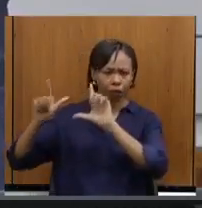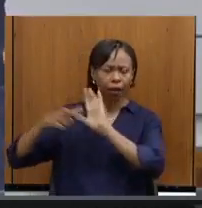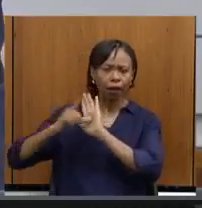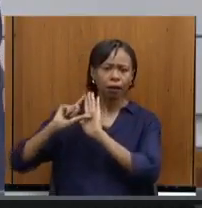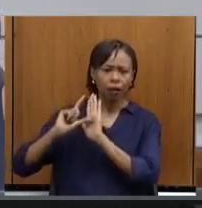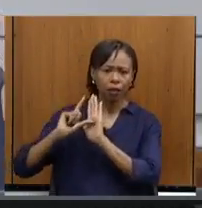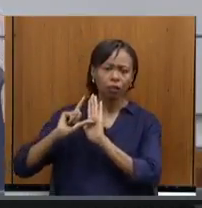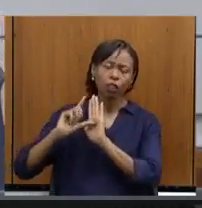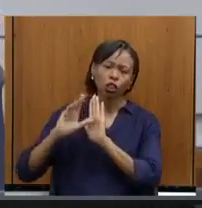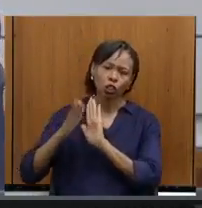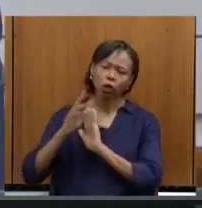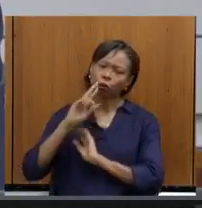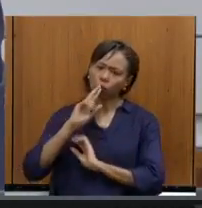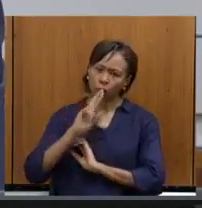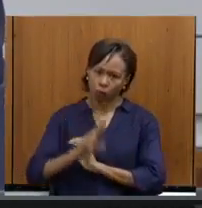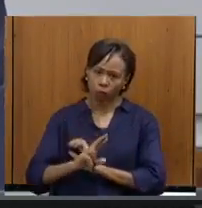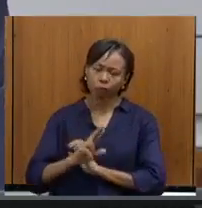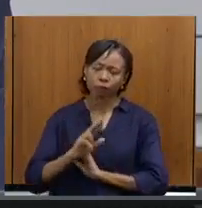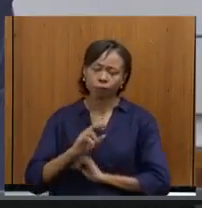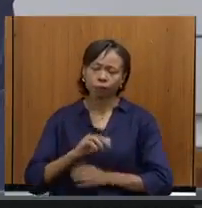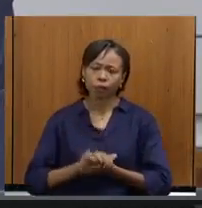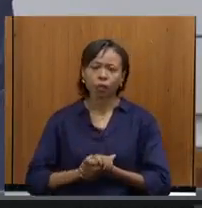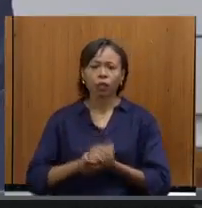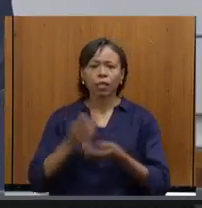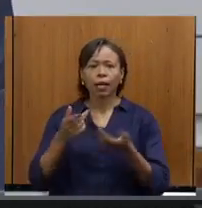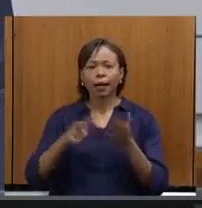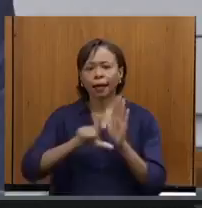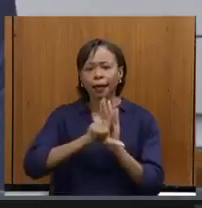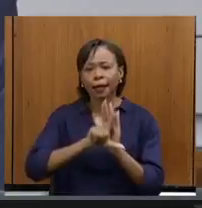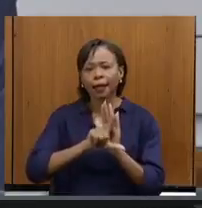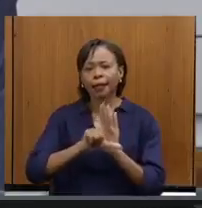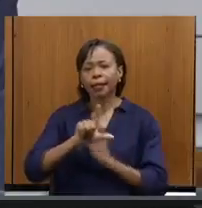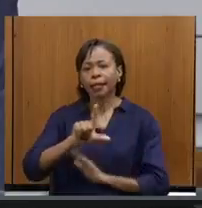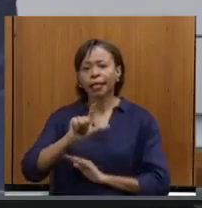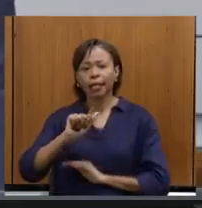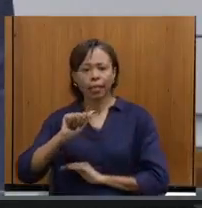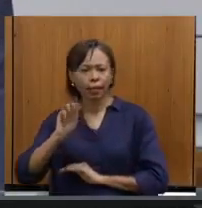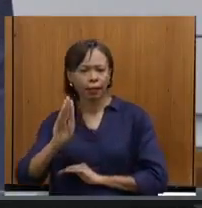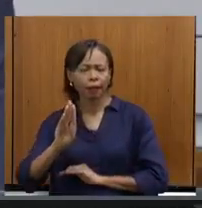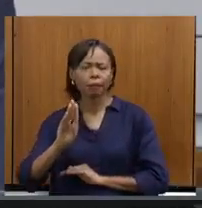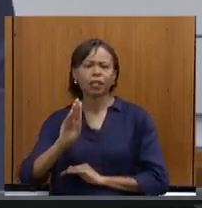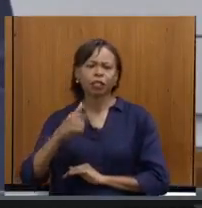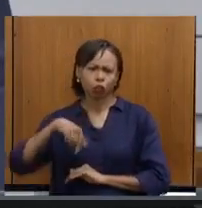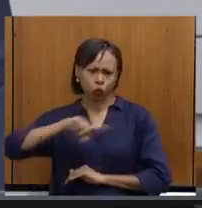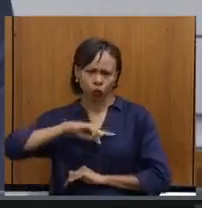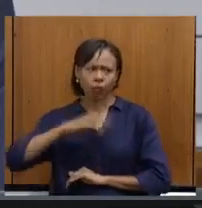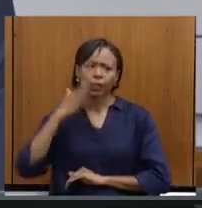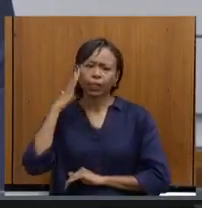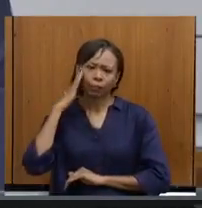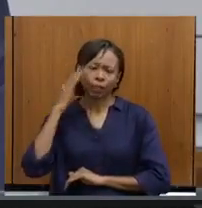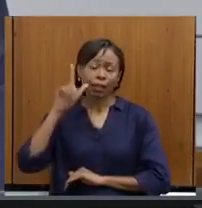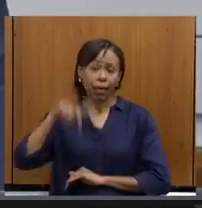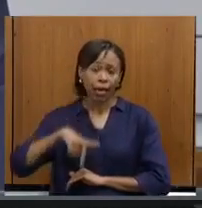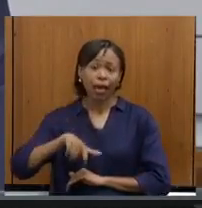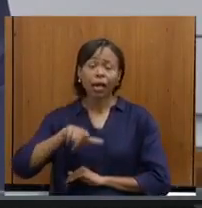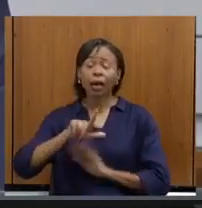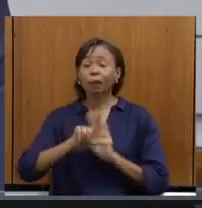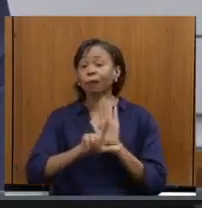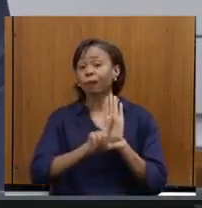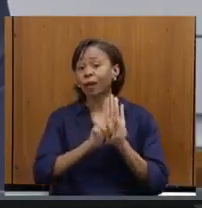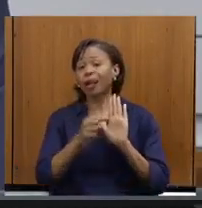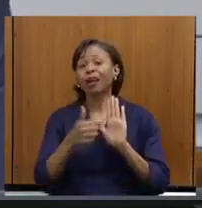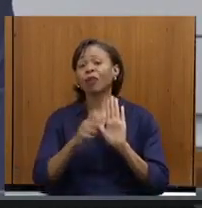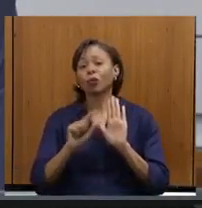já foram contempladas. A questão da lei Aldir Blanc, que nós sabemos que é uma lei que